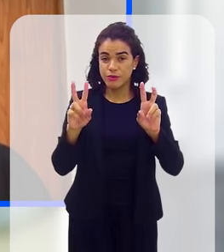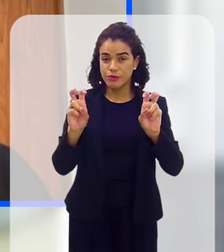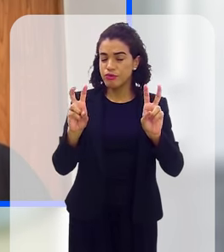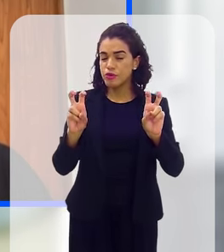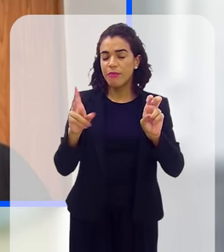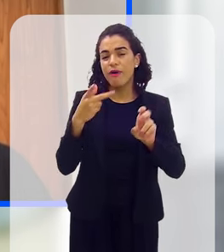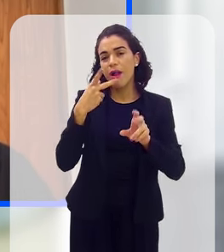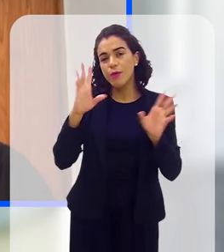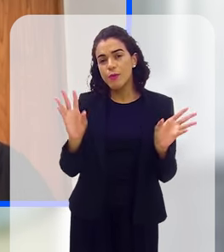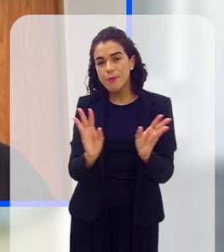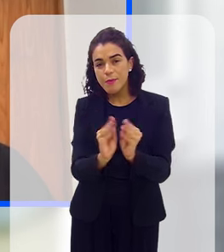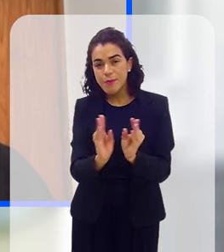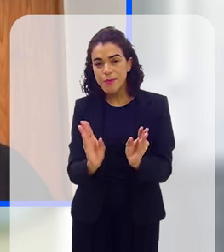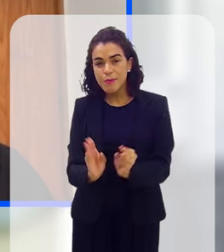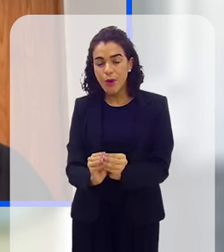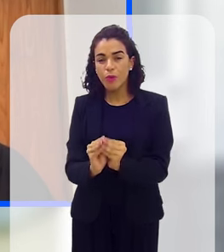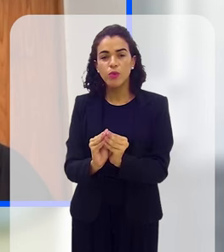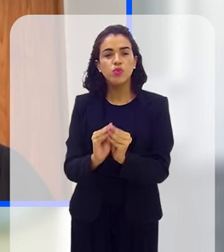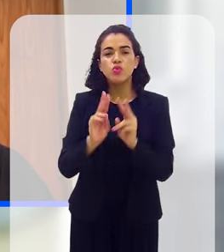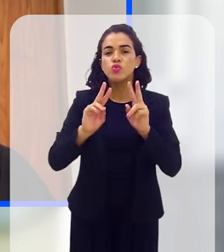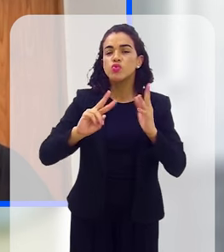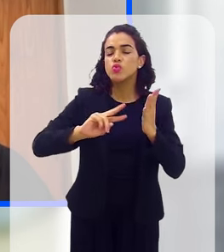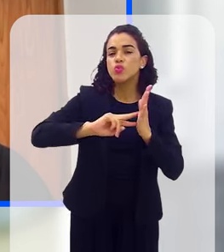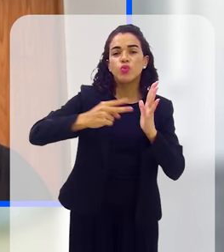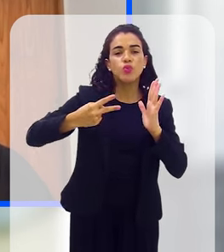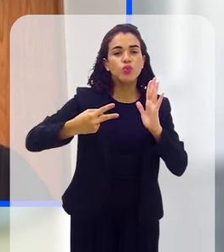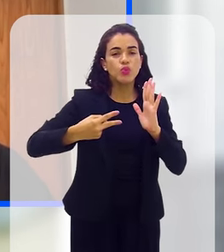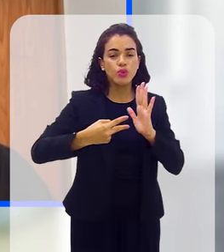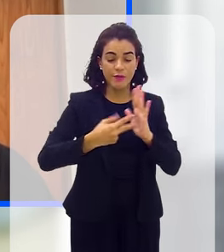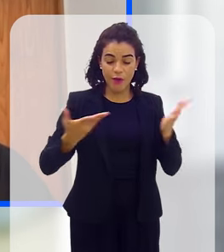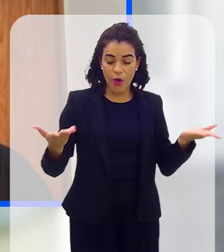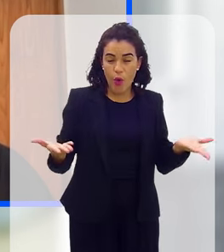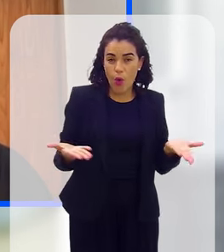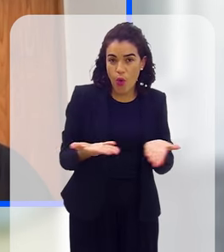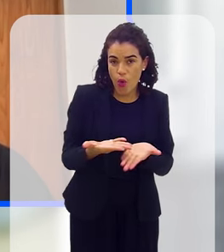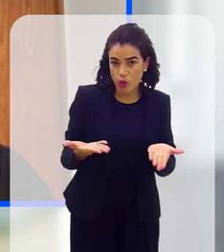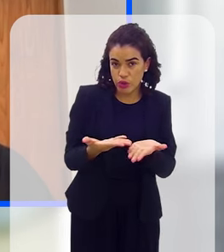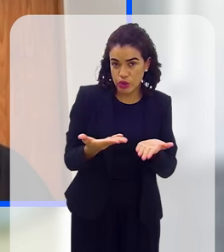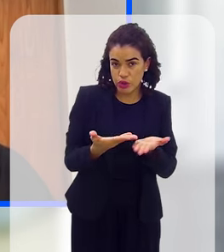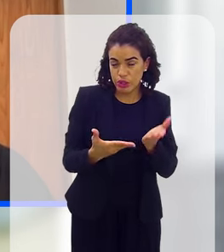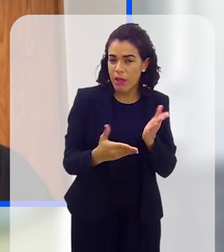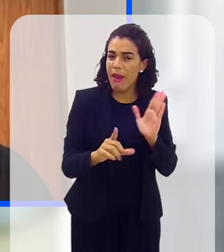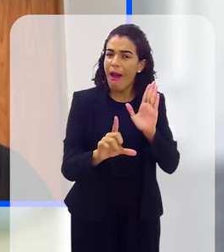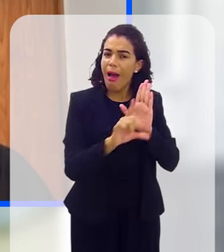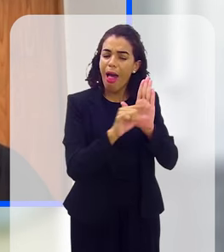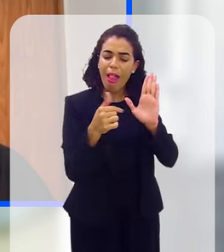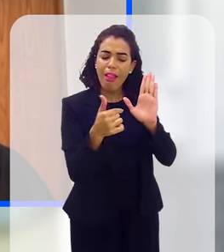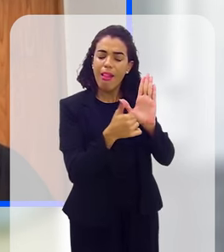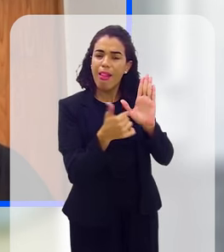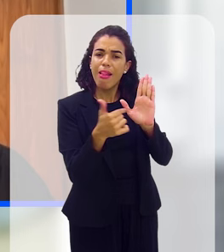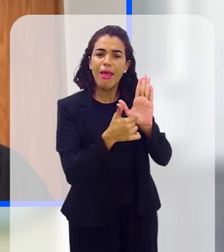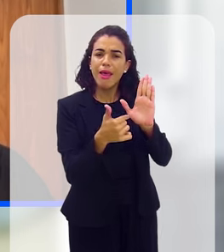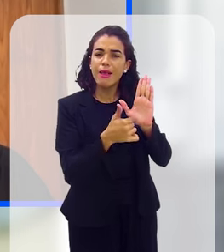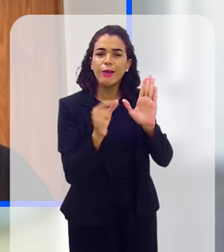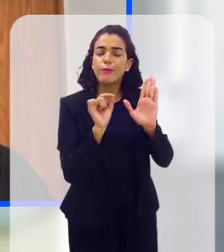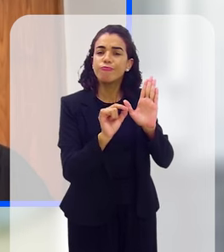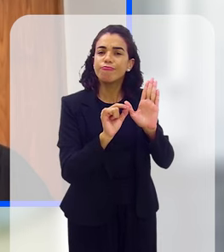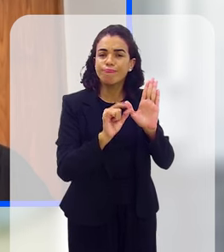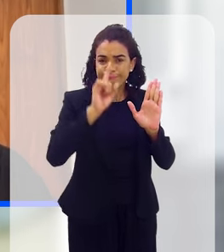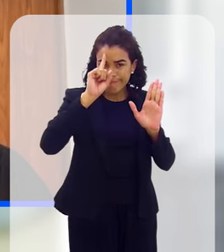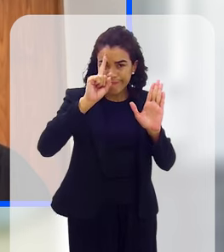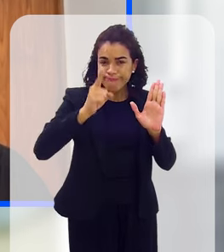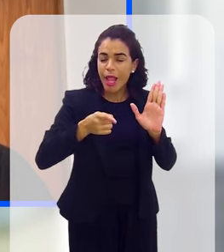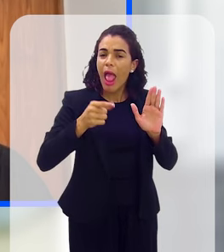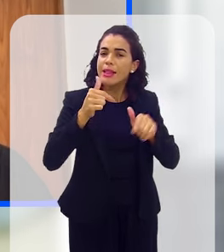falando um pouco sobre a definição do que hoje, perante a lei, pode ser considerado um trabalho